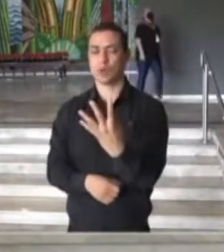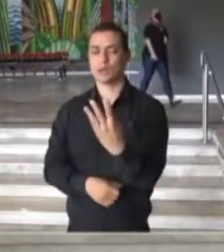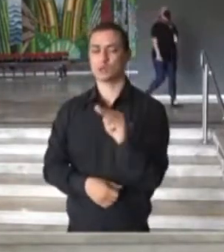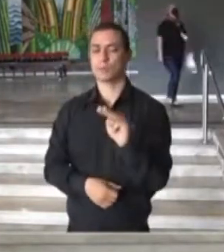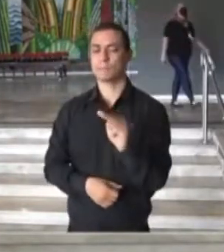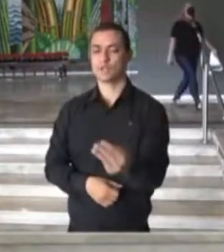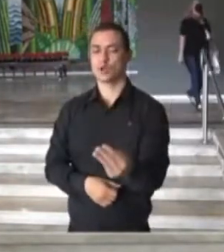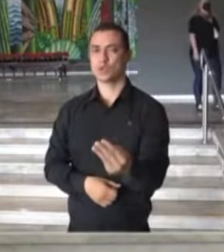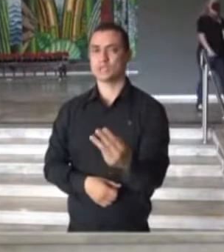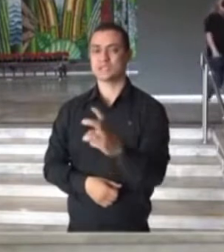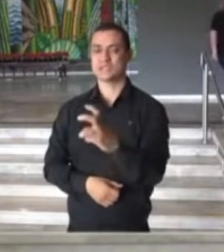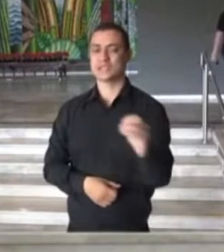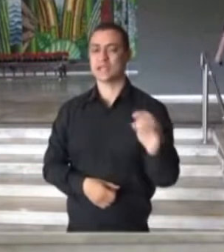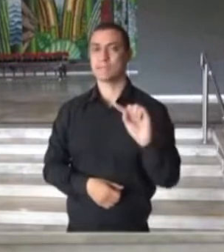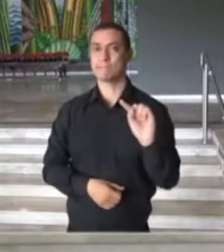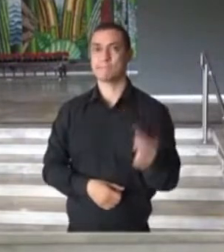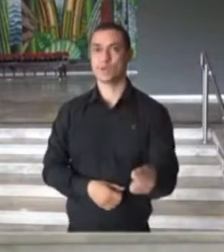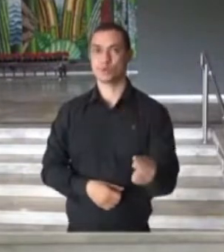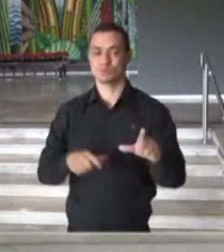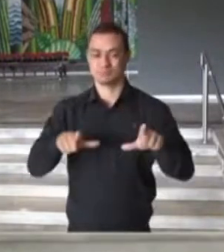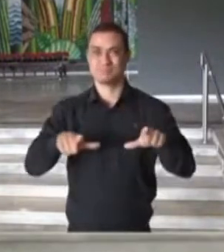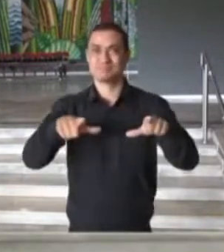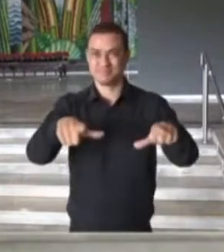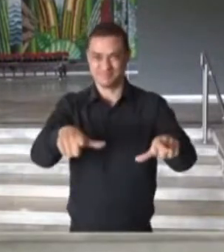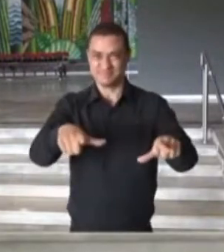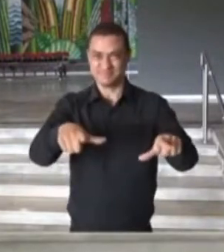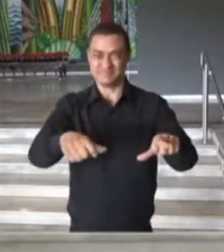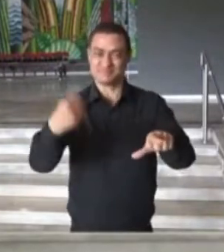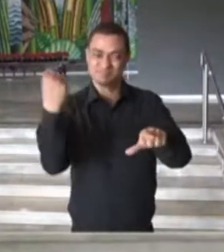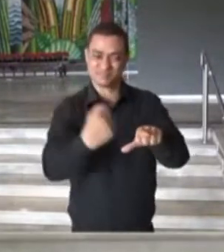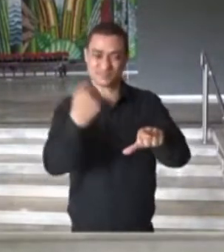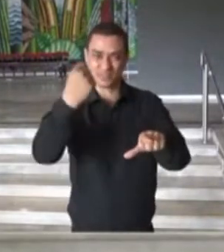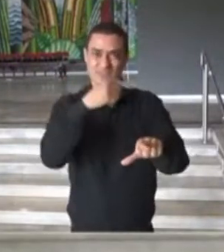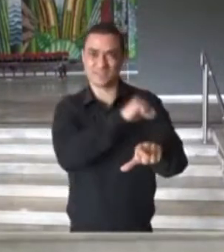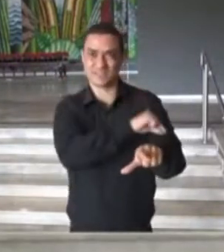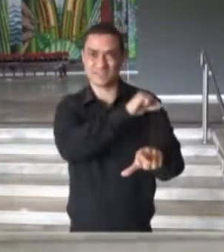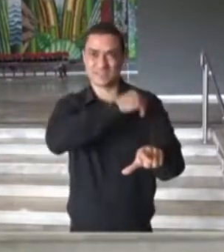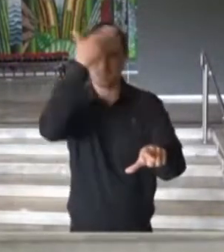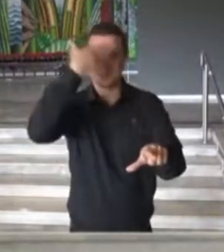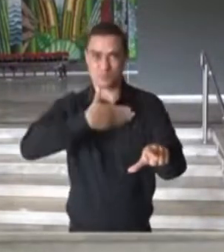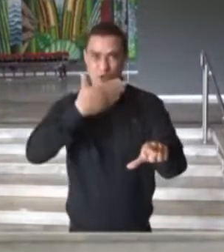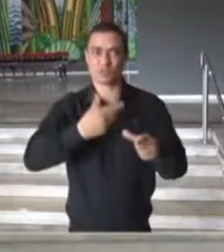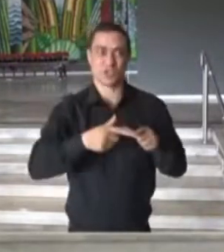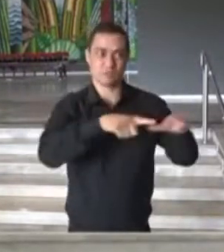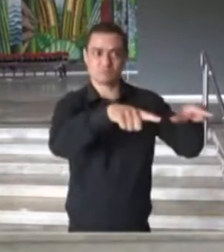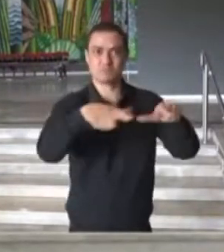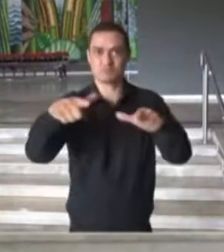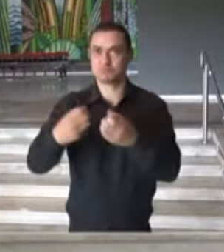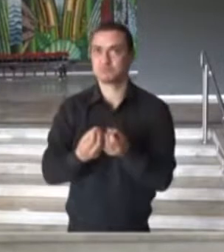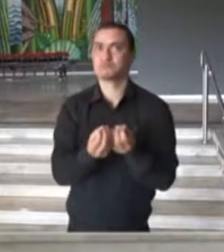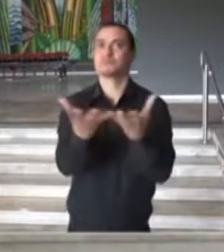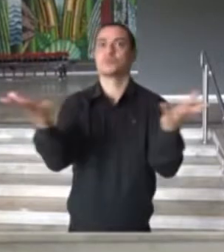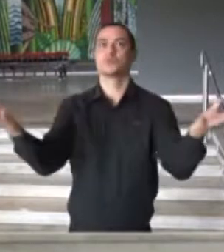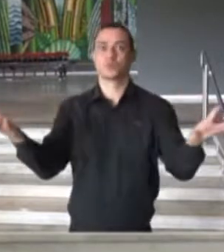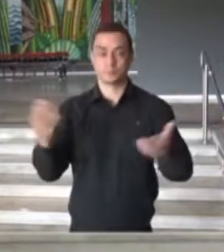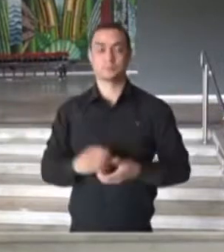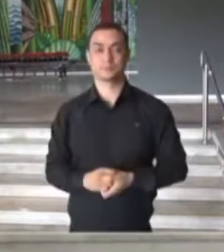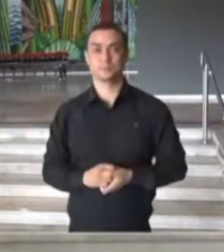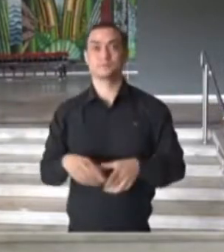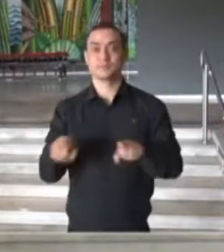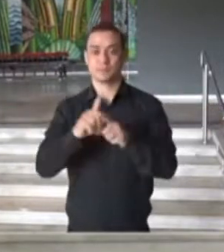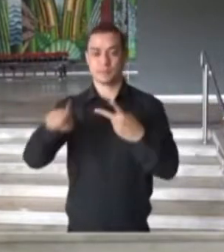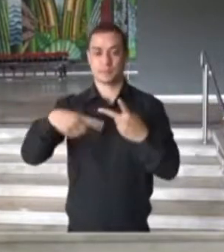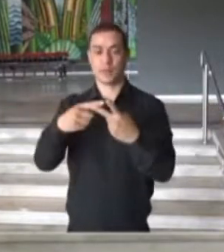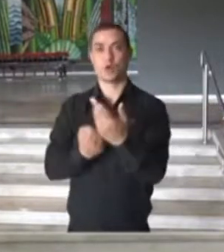e já distribuímos da carteirinha de vacinação para crianças devidamente caracterizada para essa finalidade. Compramos